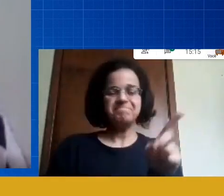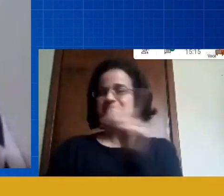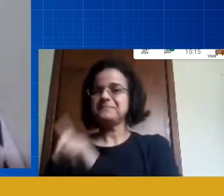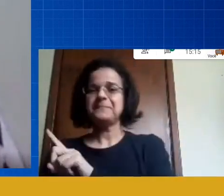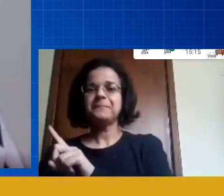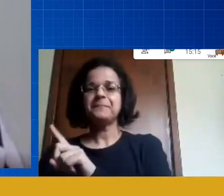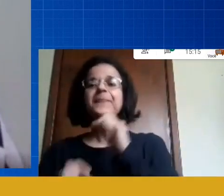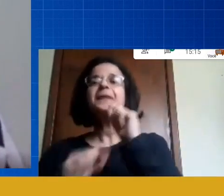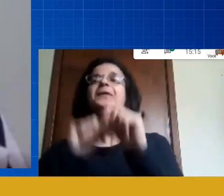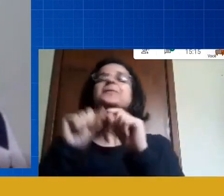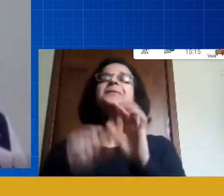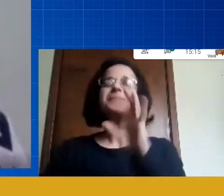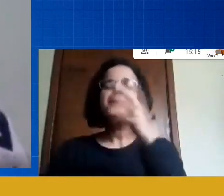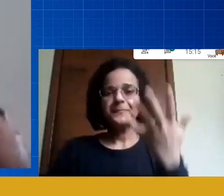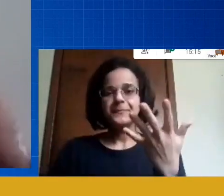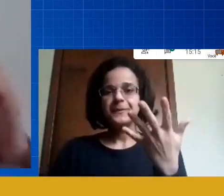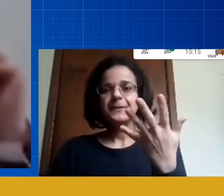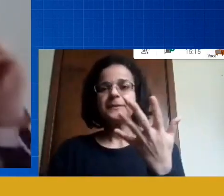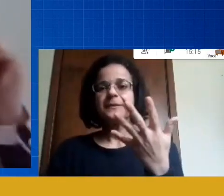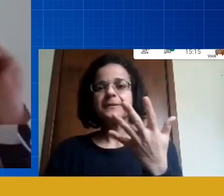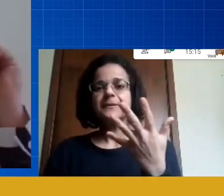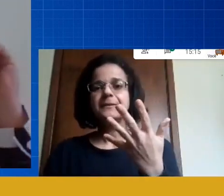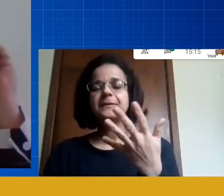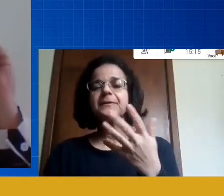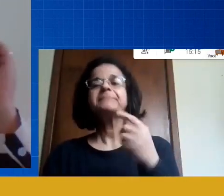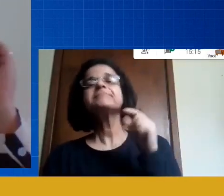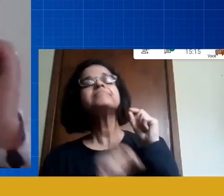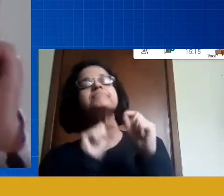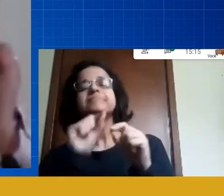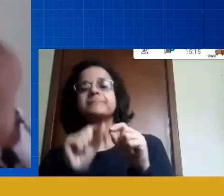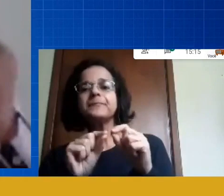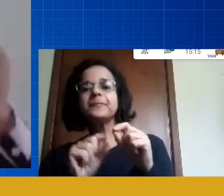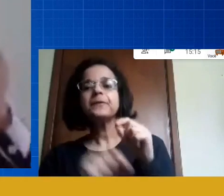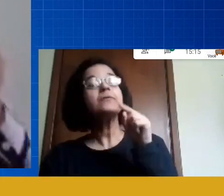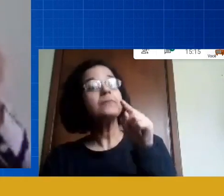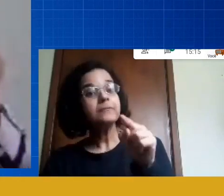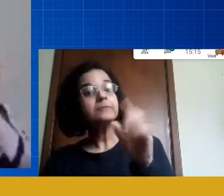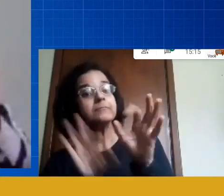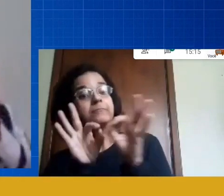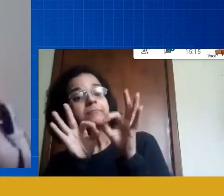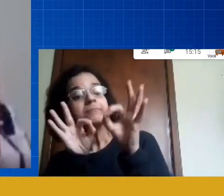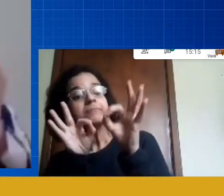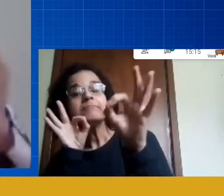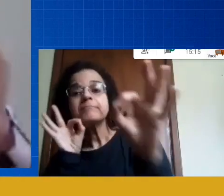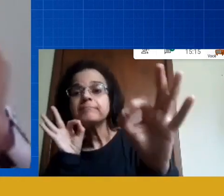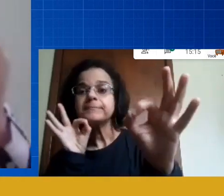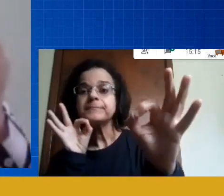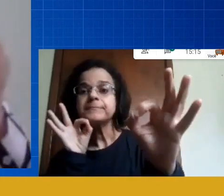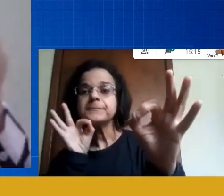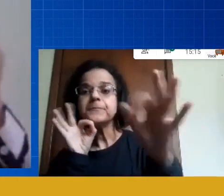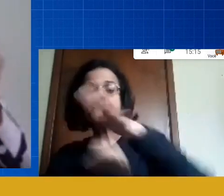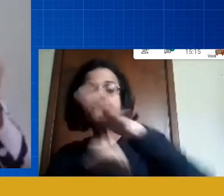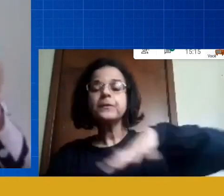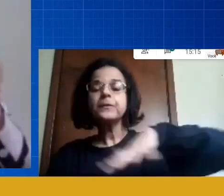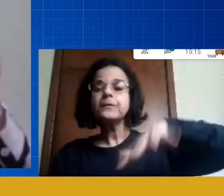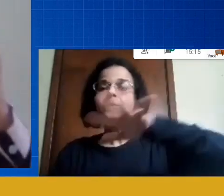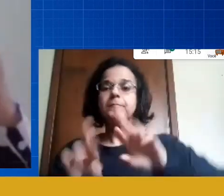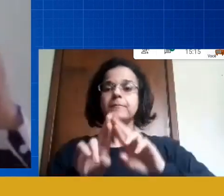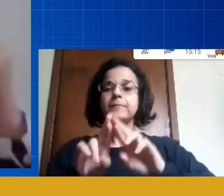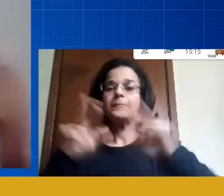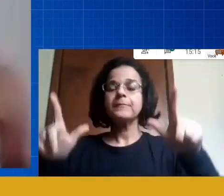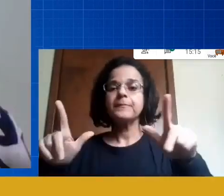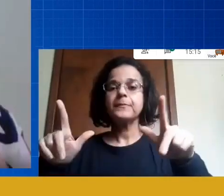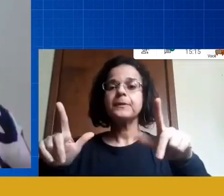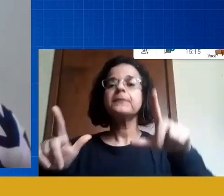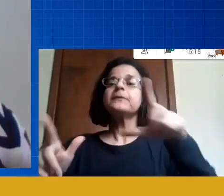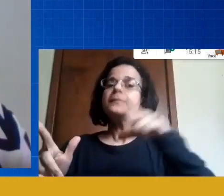o que que acontece você vai estar à distância por um ambiente diferenciado tendo